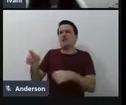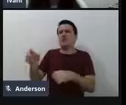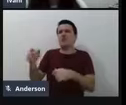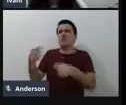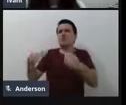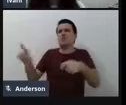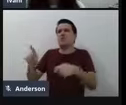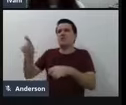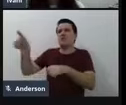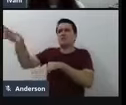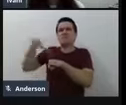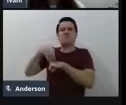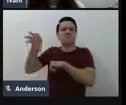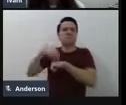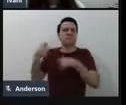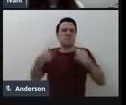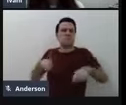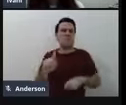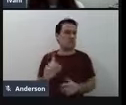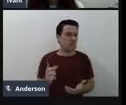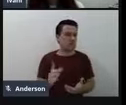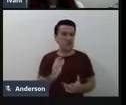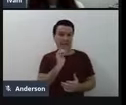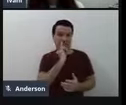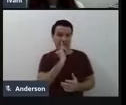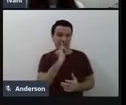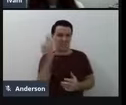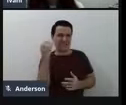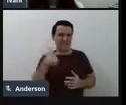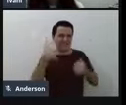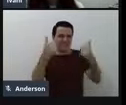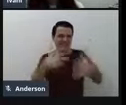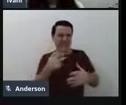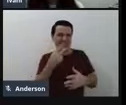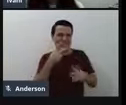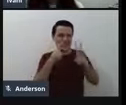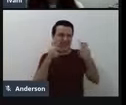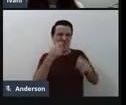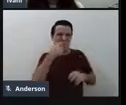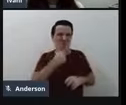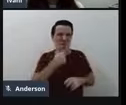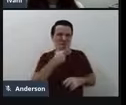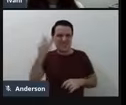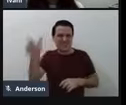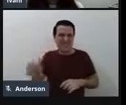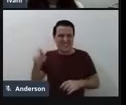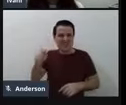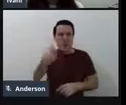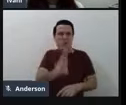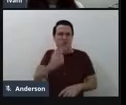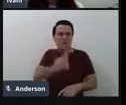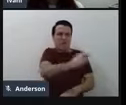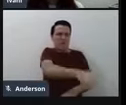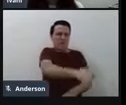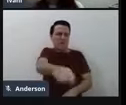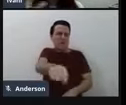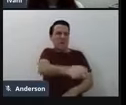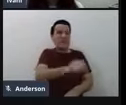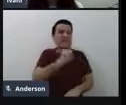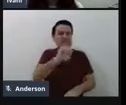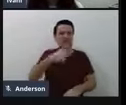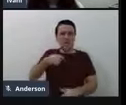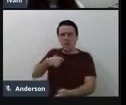caso do menino que eu contei antes, se eu tivesse insistido no uso da bengala, o máximo que teria acontecido era ele enfiar na